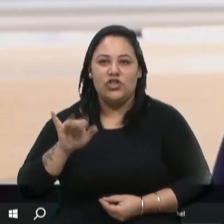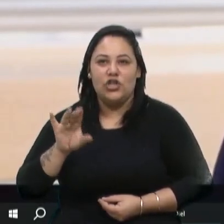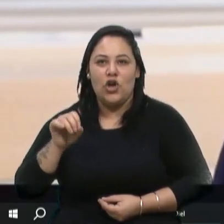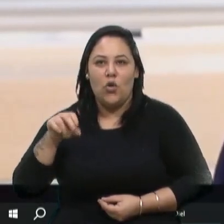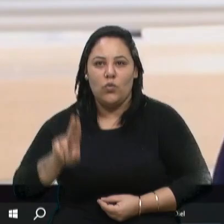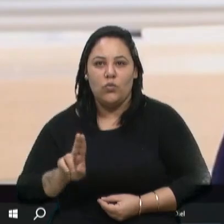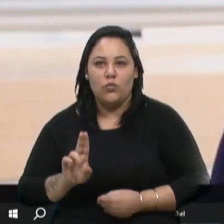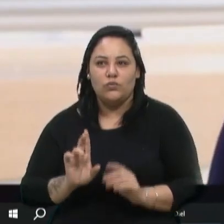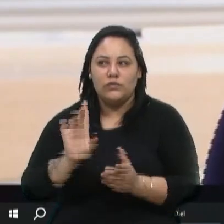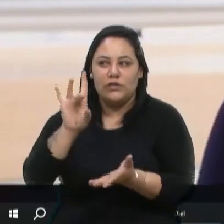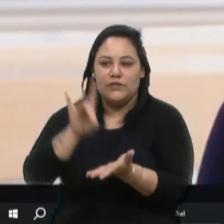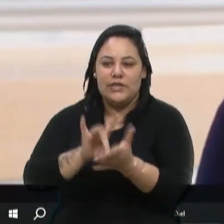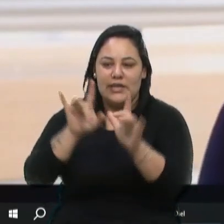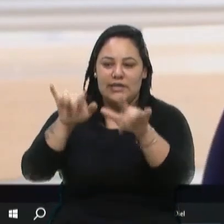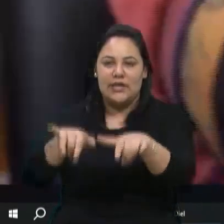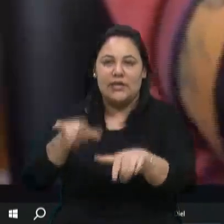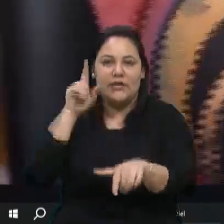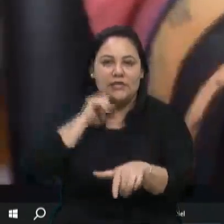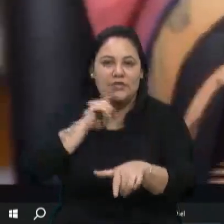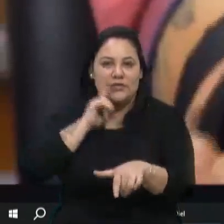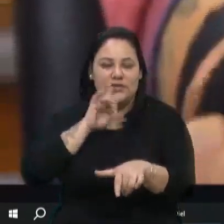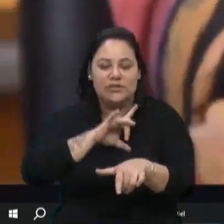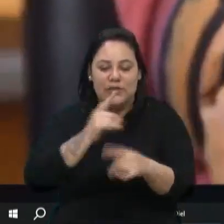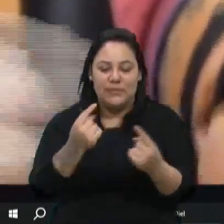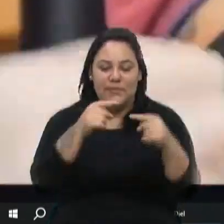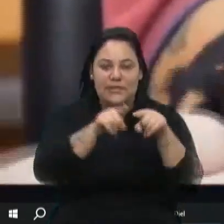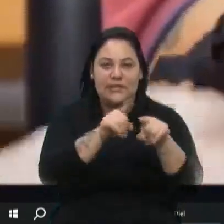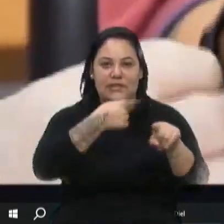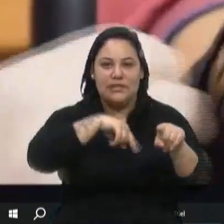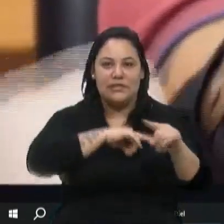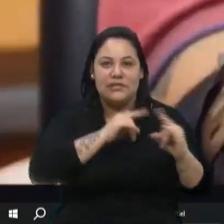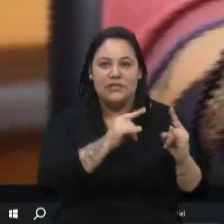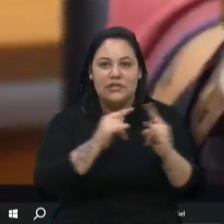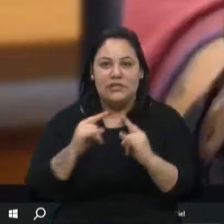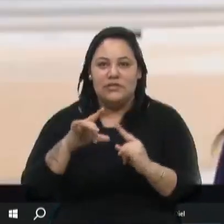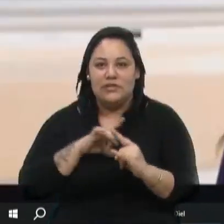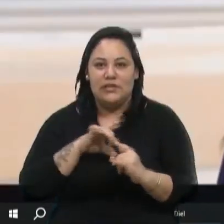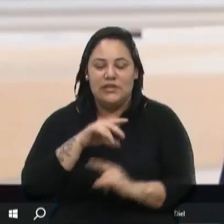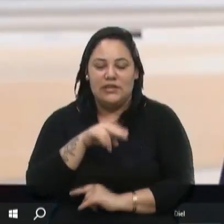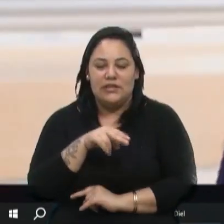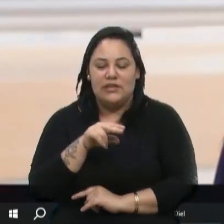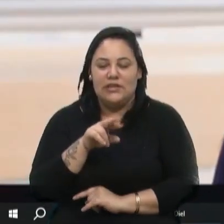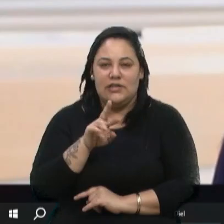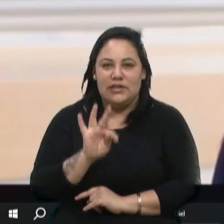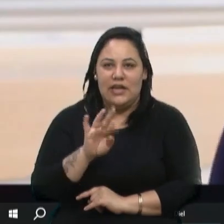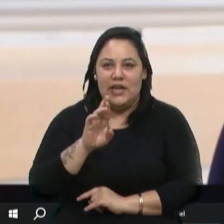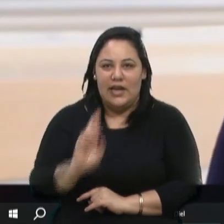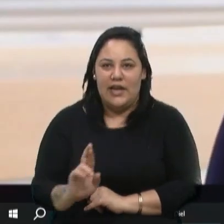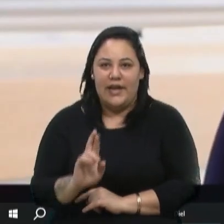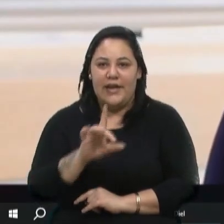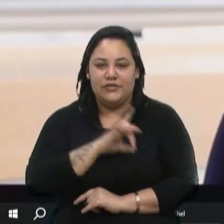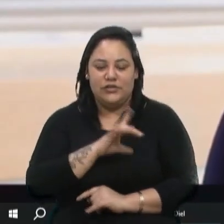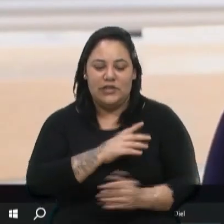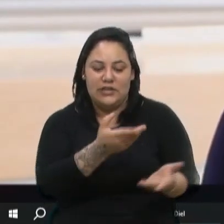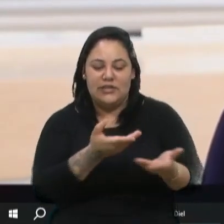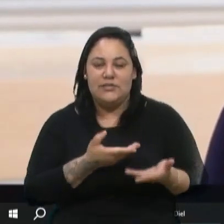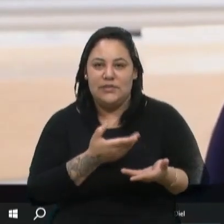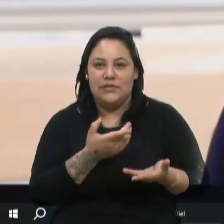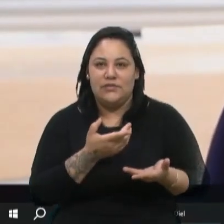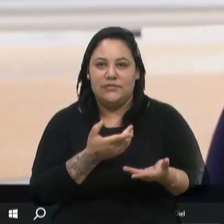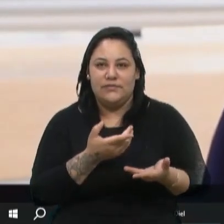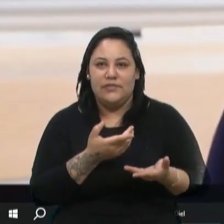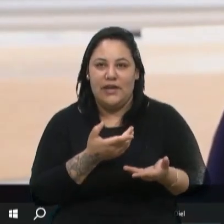de acordo com a parceria com a nossa instituição aqui em Maringá, chamada NPR, nós temos recebido então essas doações